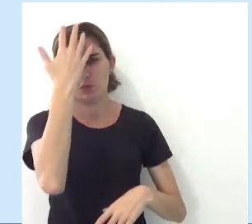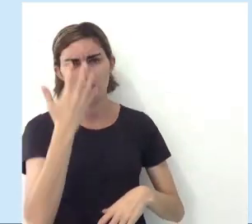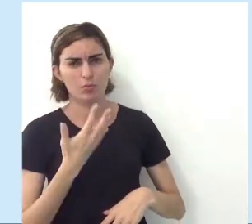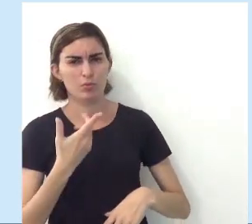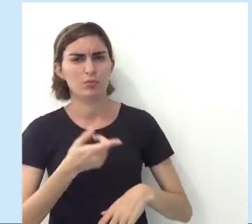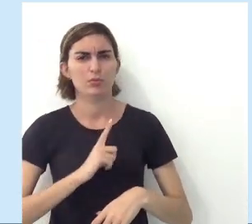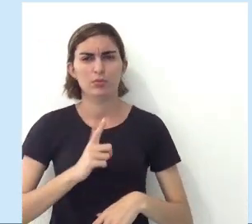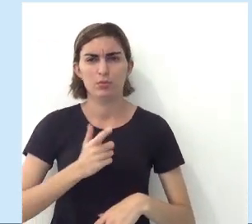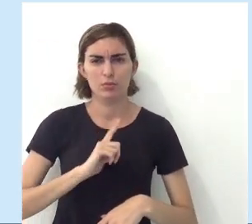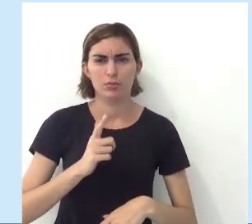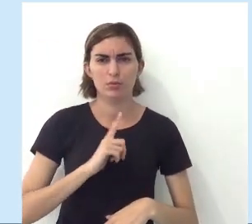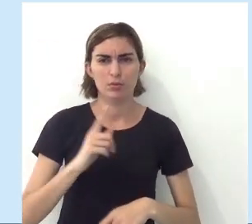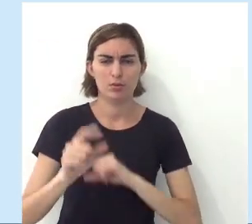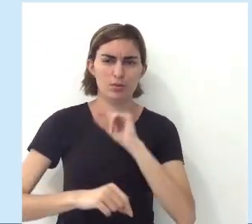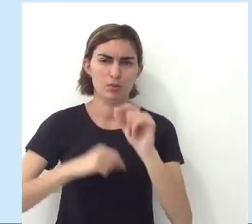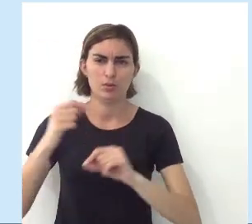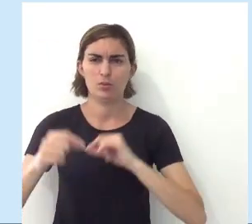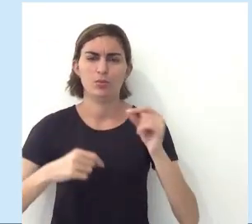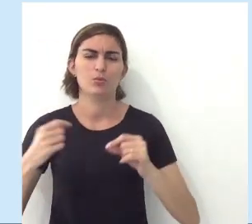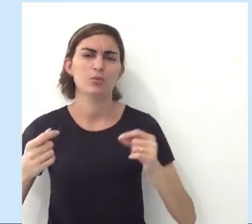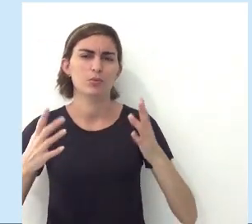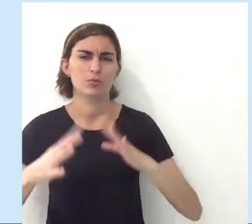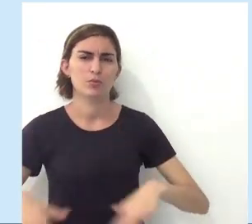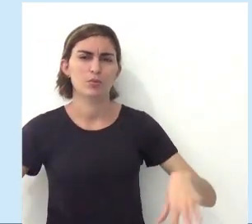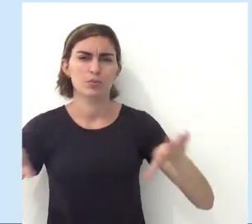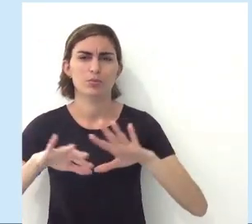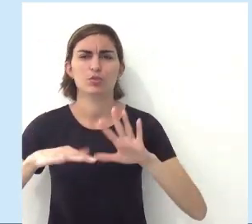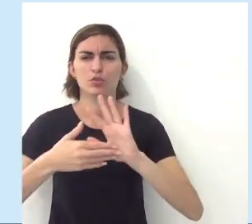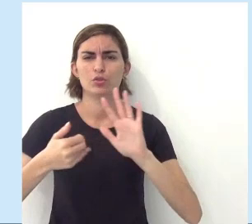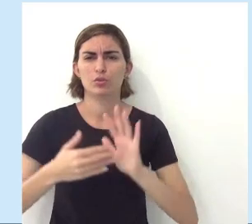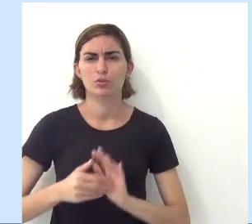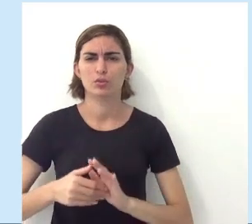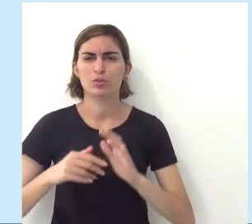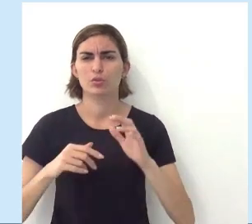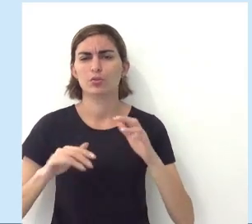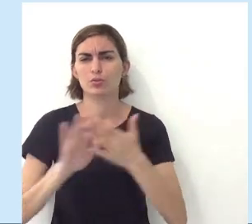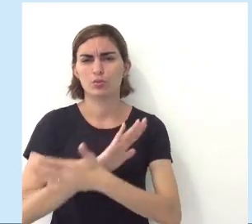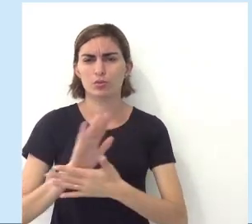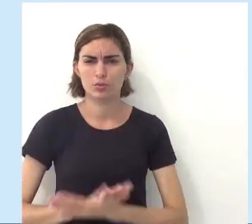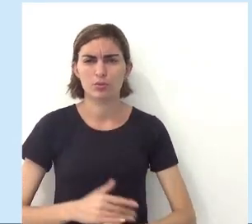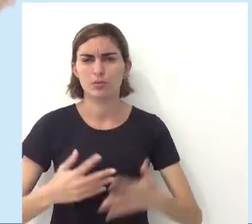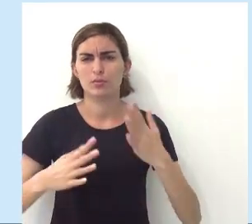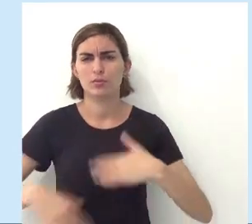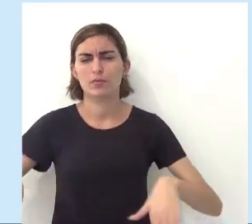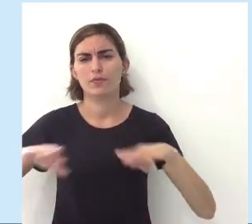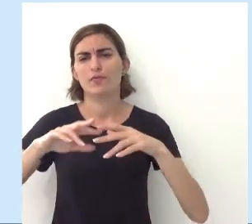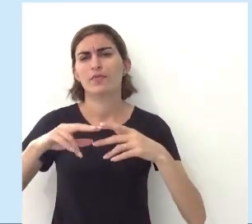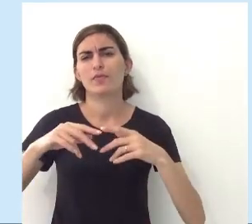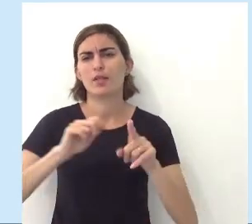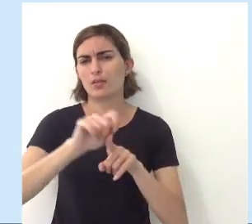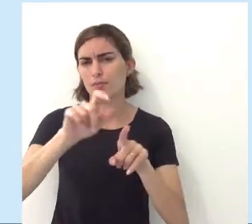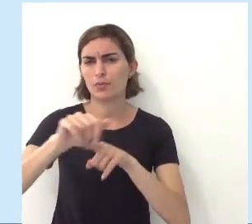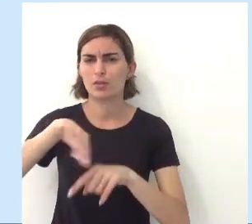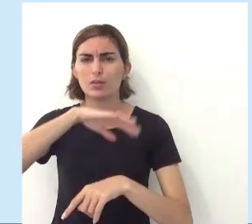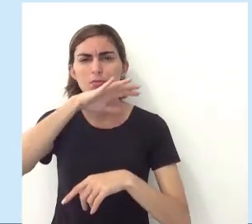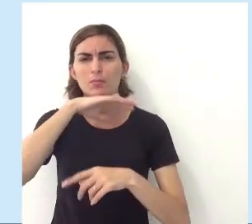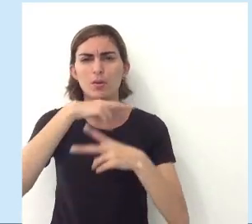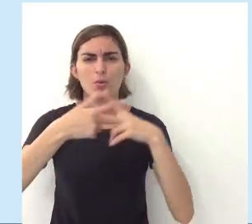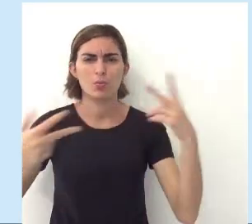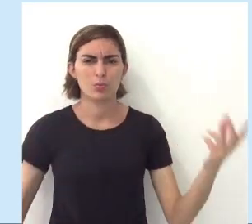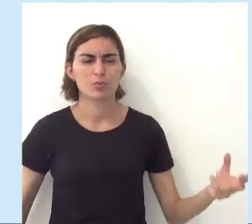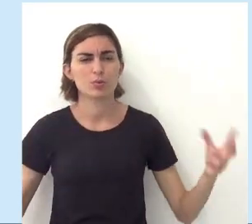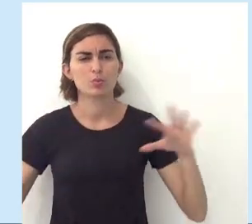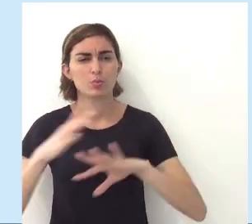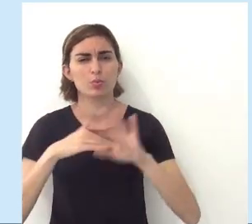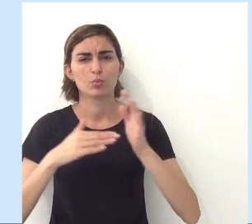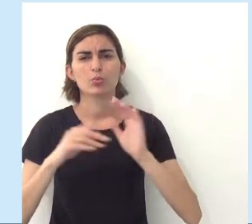graves que a gente vai ter na questão ambiental, né, retirando o impacto da destruição da vegetação, expulsão de animais,